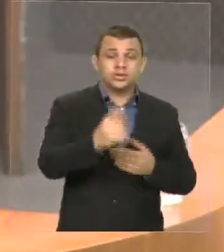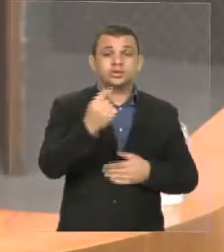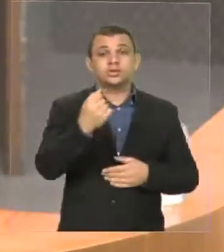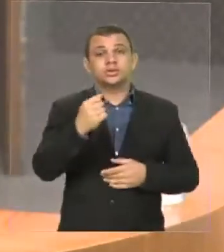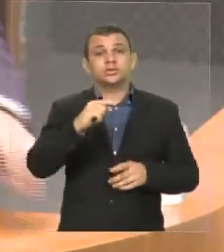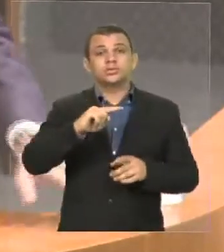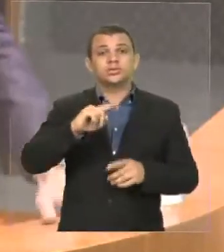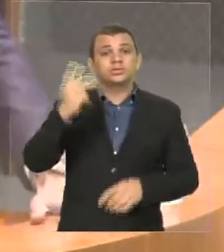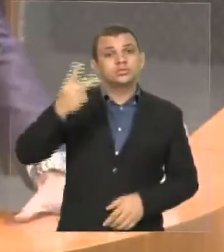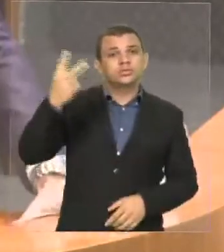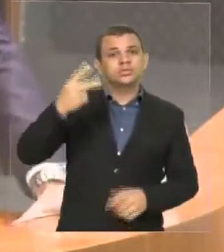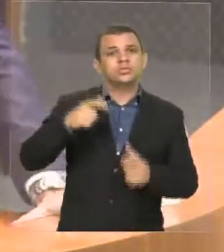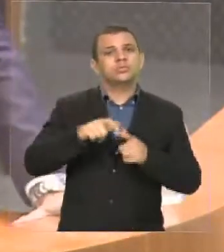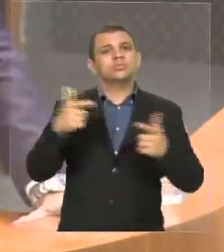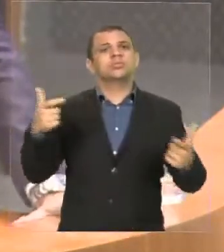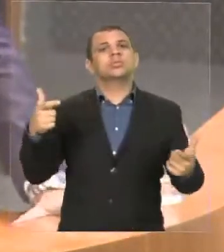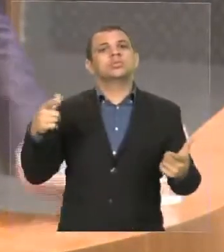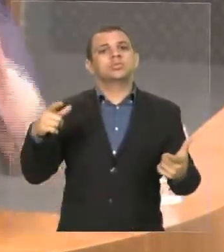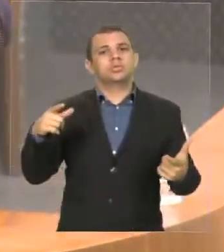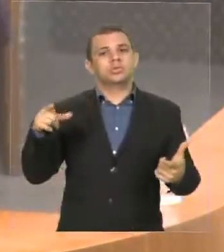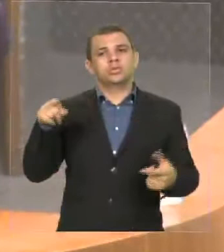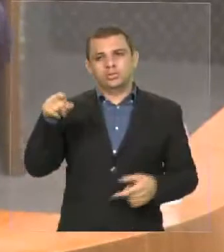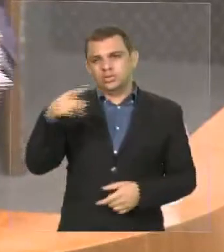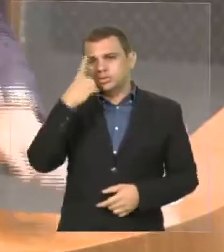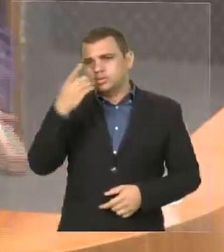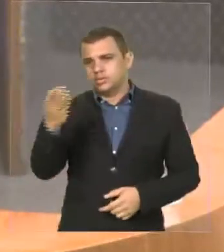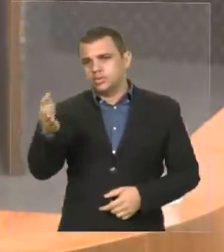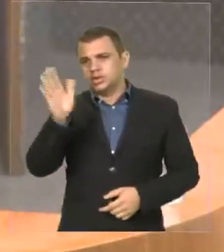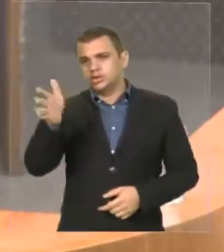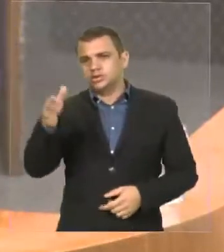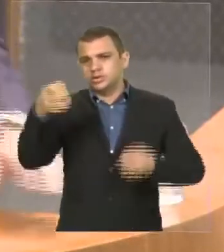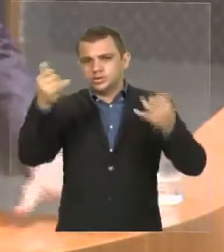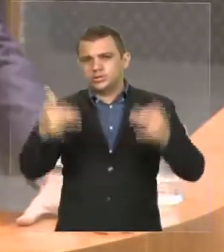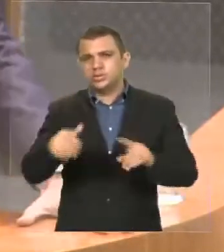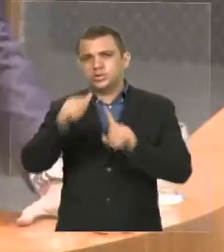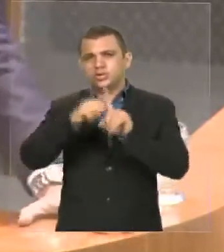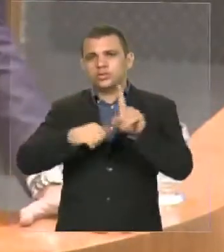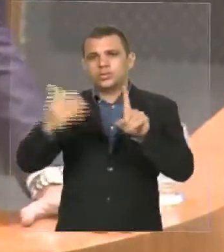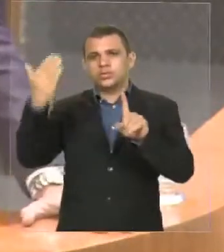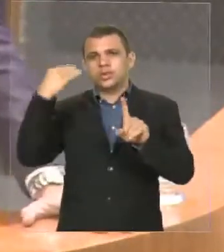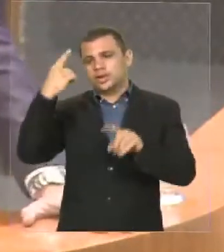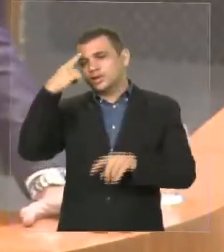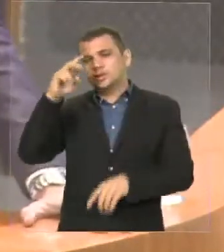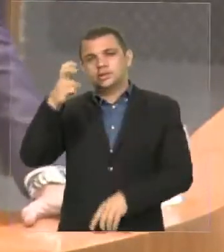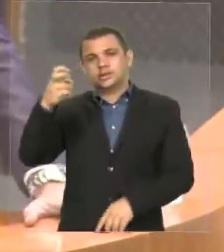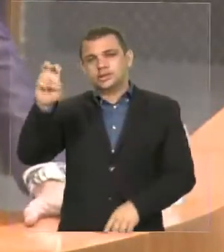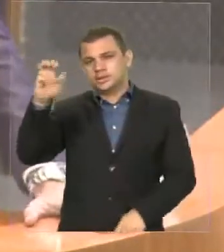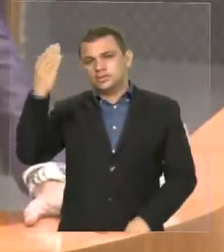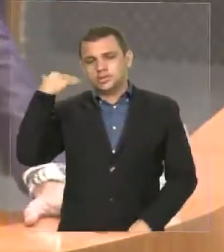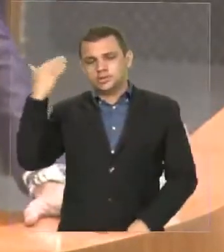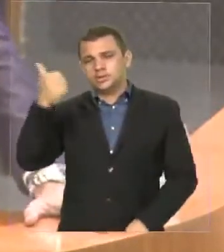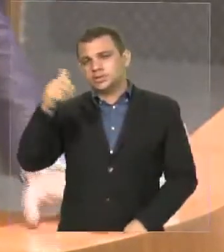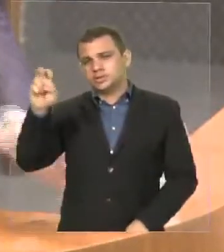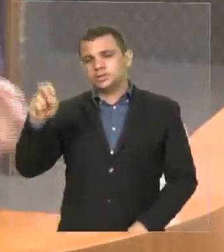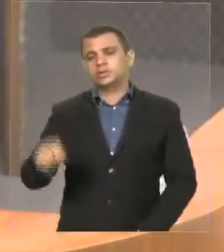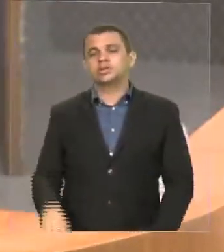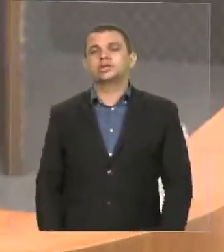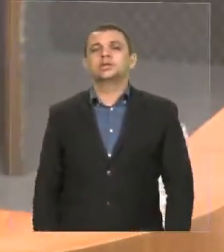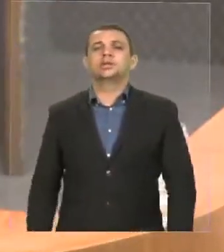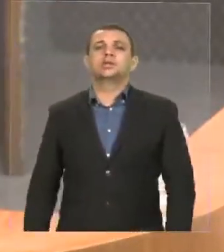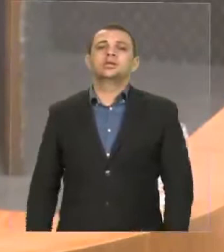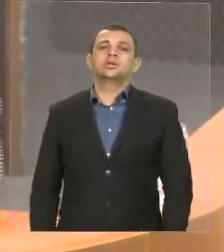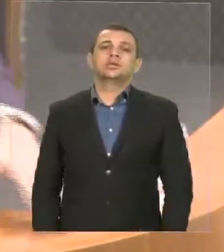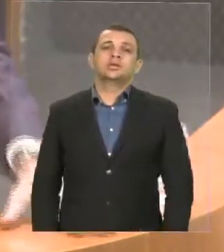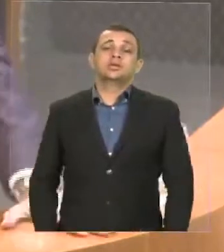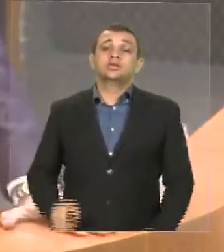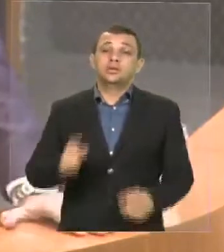como pontuou também muito bem a deputada Andréa Moura, há um mês atrás, há 15 dias atrás, aqui nessa casa. E toda essa